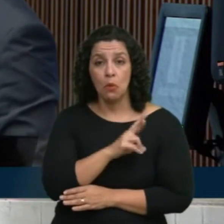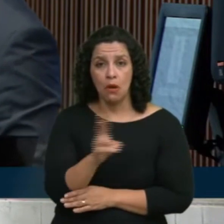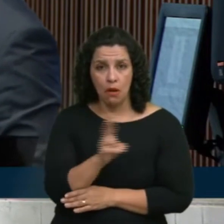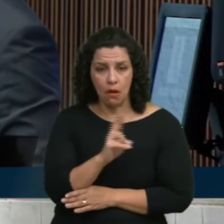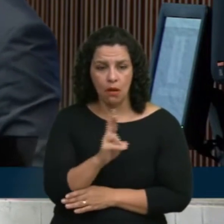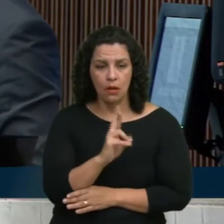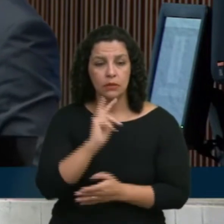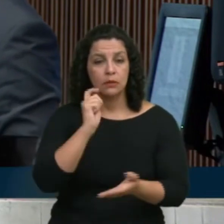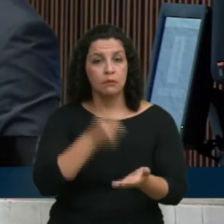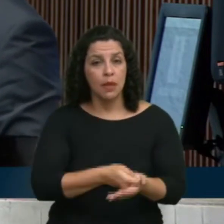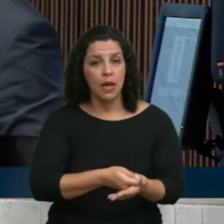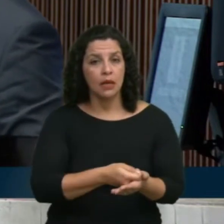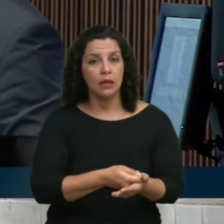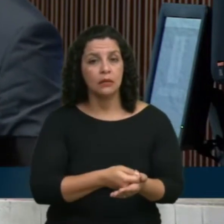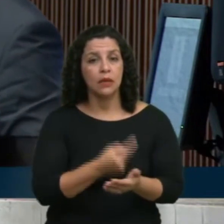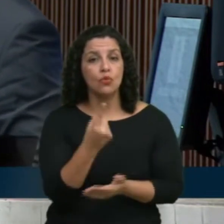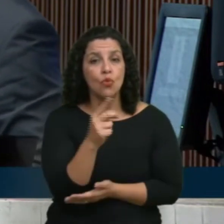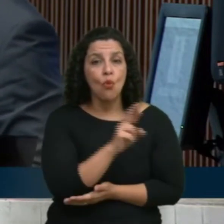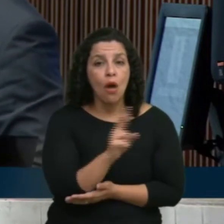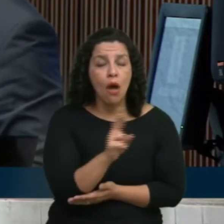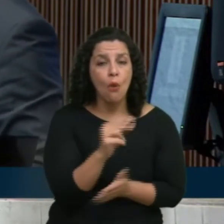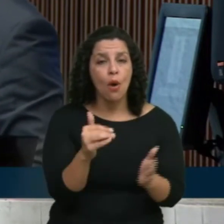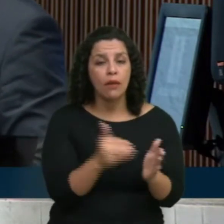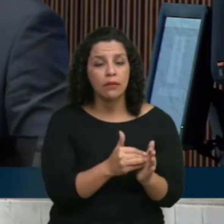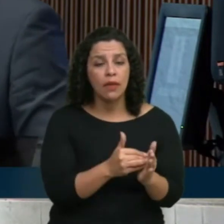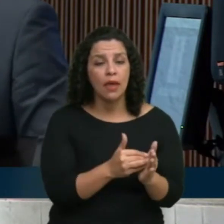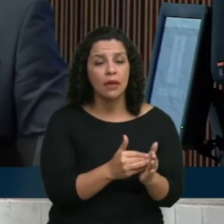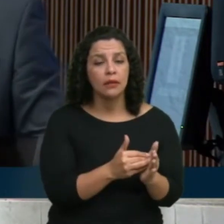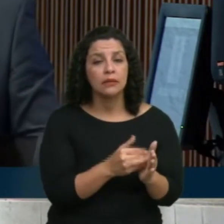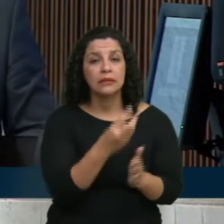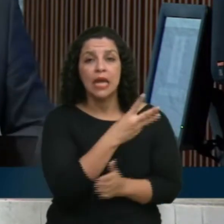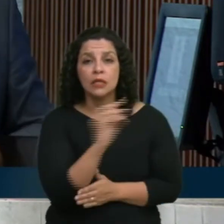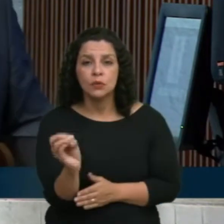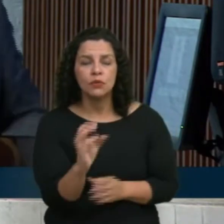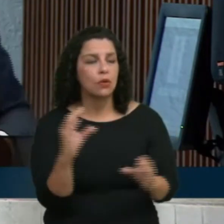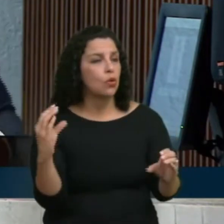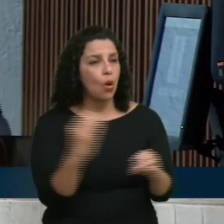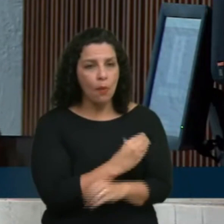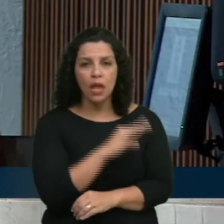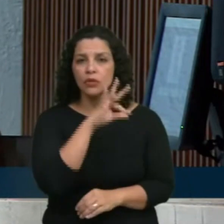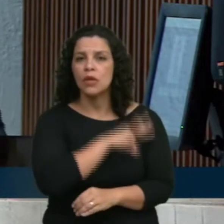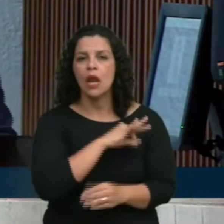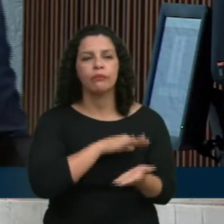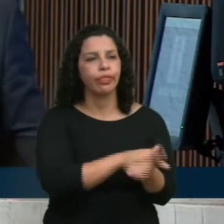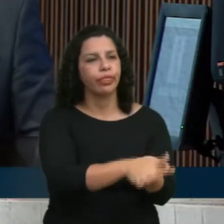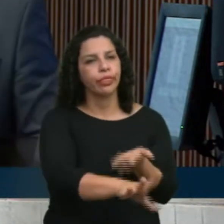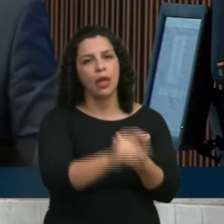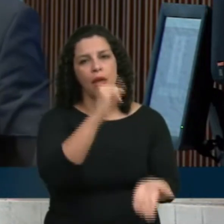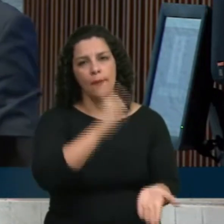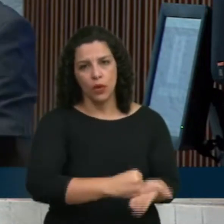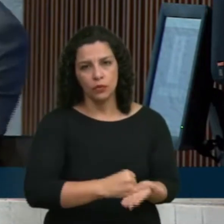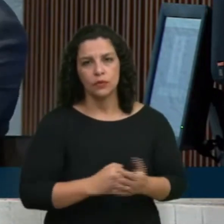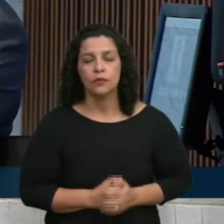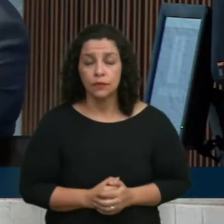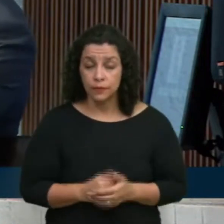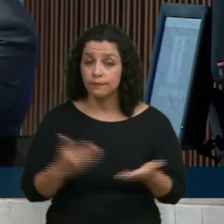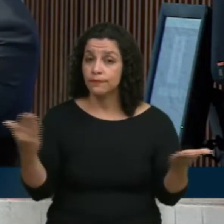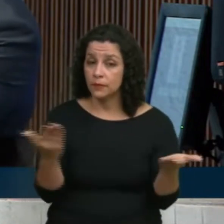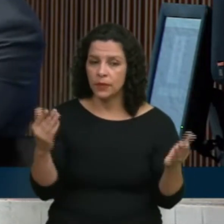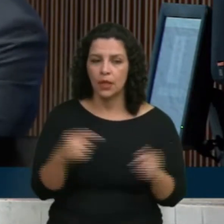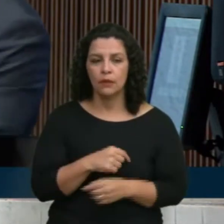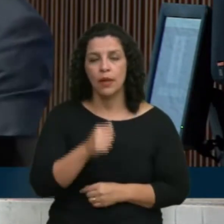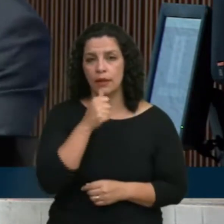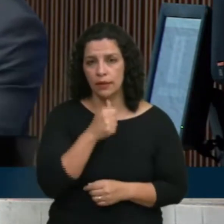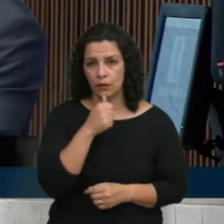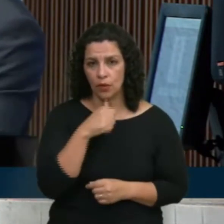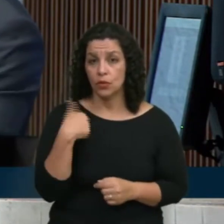paga imposto do 1 real ao 3 mil, todo o seu dinheiro tributado. Ou seja, doutor